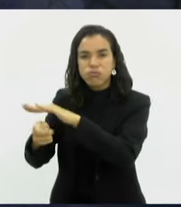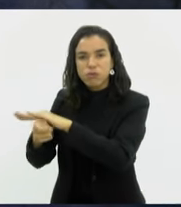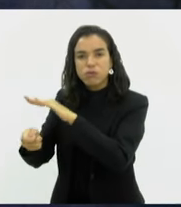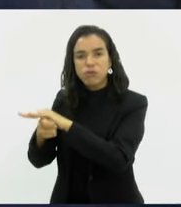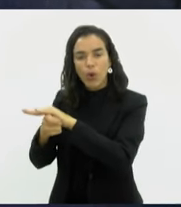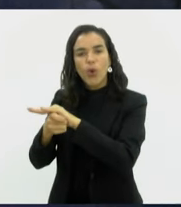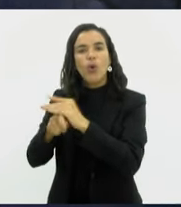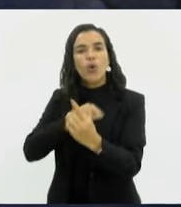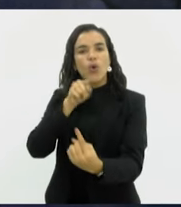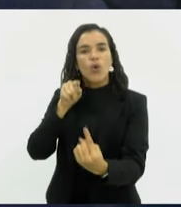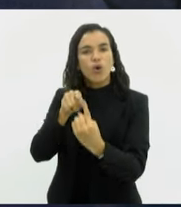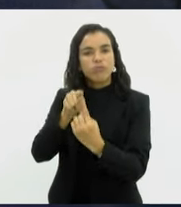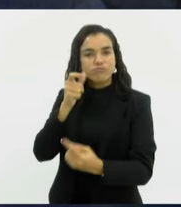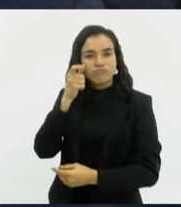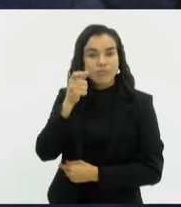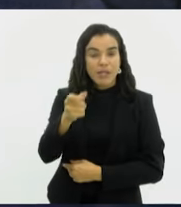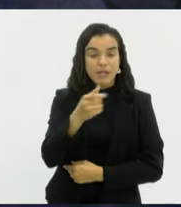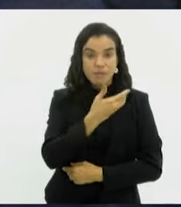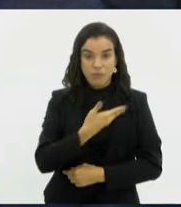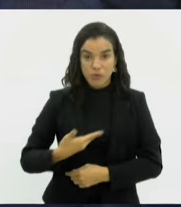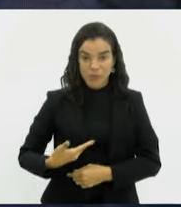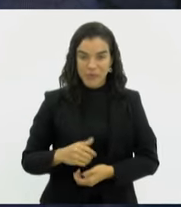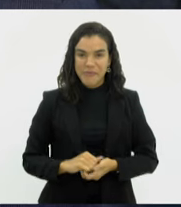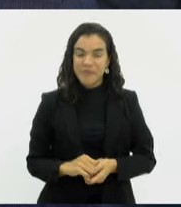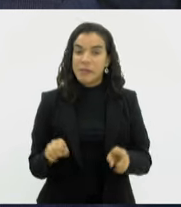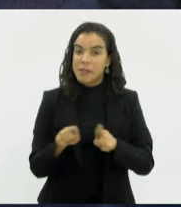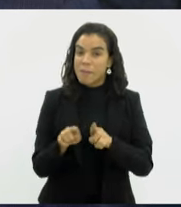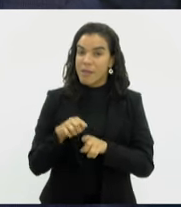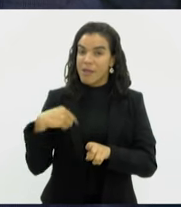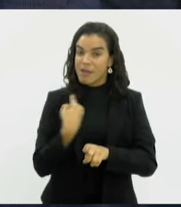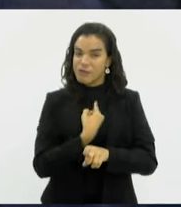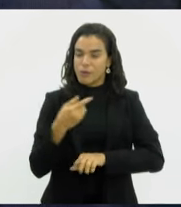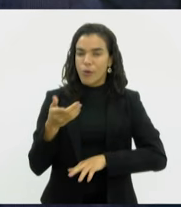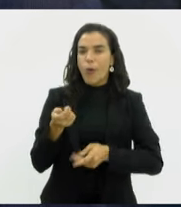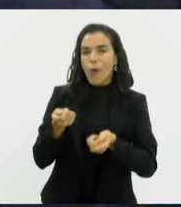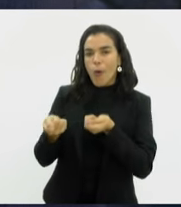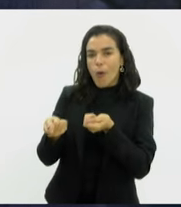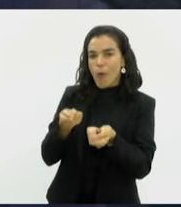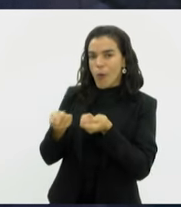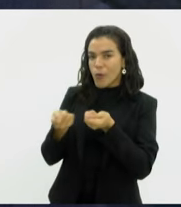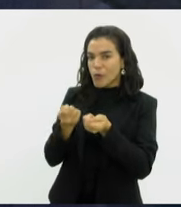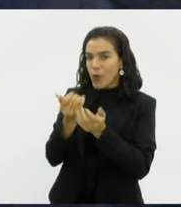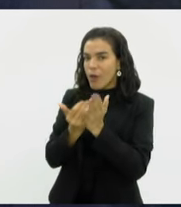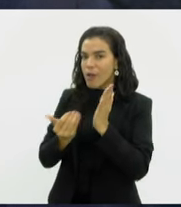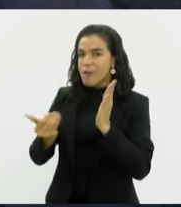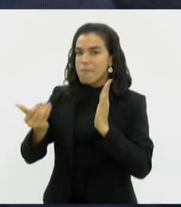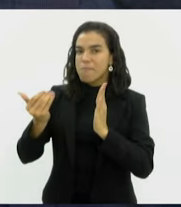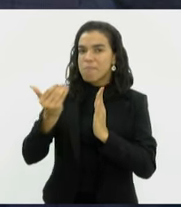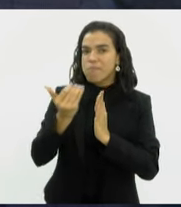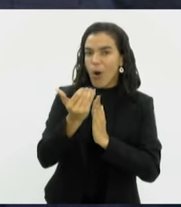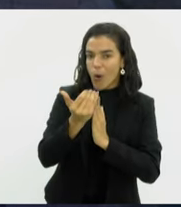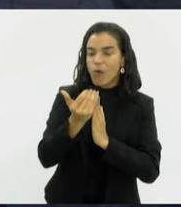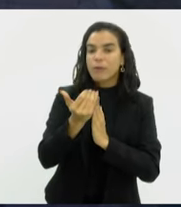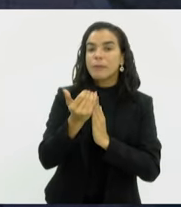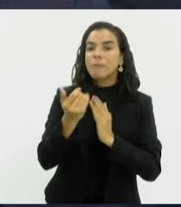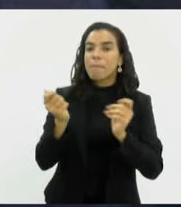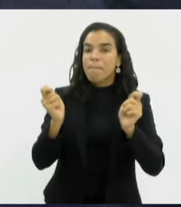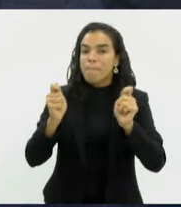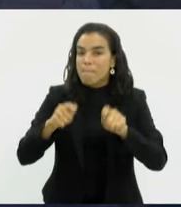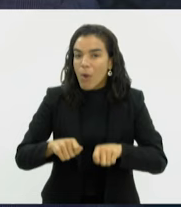para o interesse público. E, por outro lado, a gente tem que ter um cuidado, porque o controle excessivo, o controle disfuncional, ele pode ser